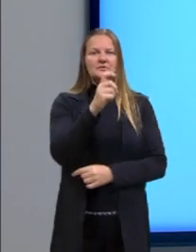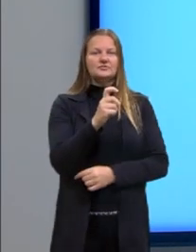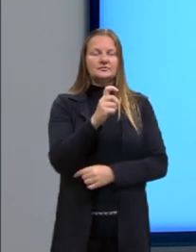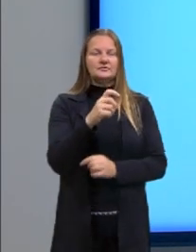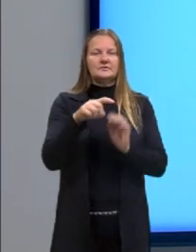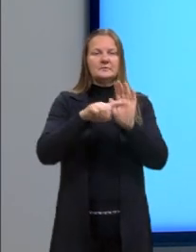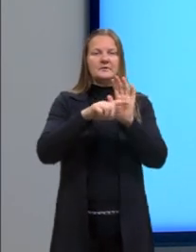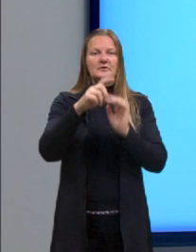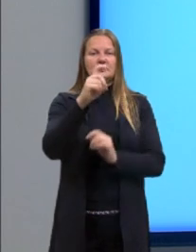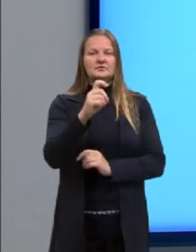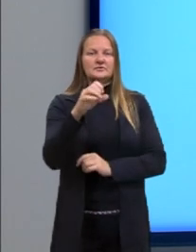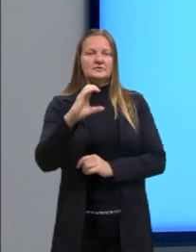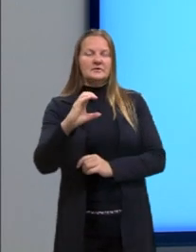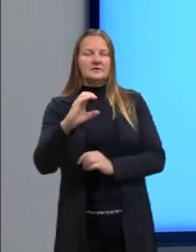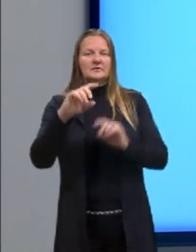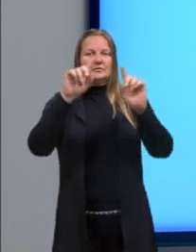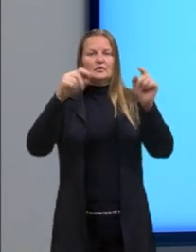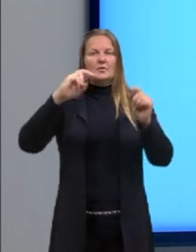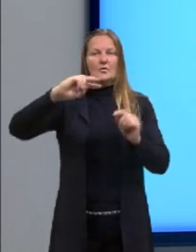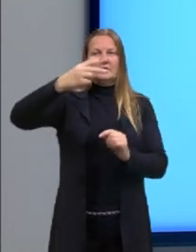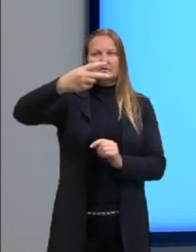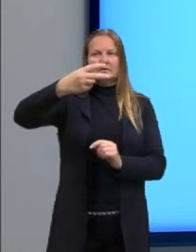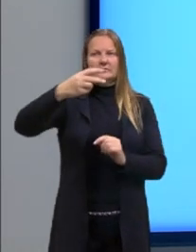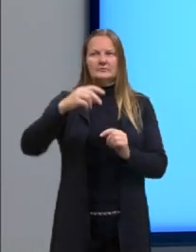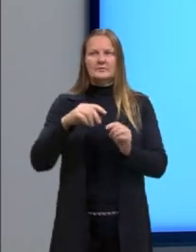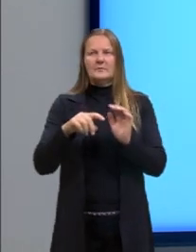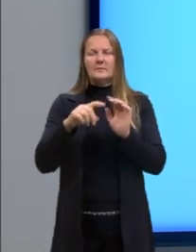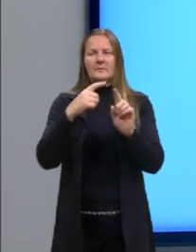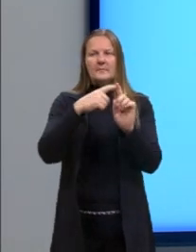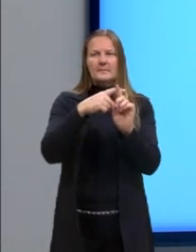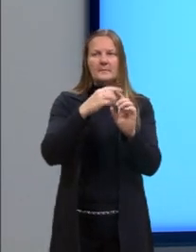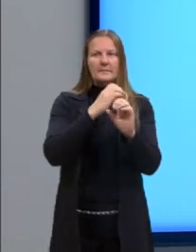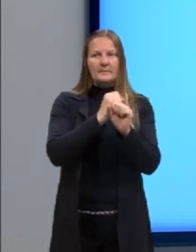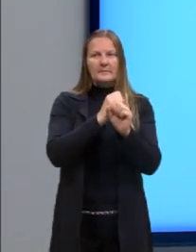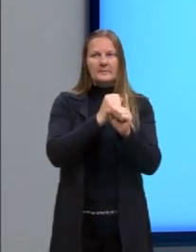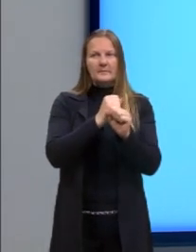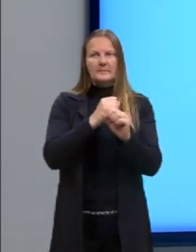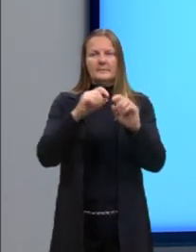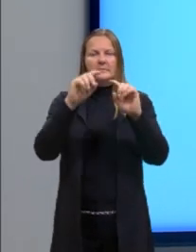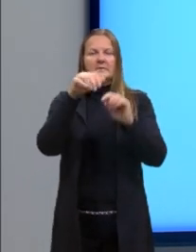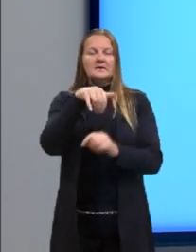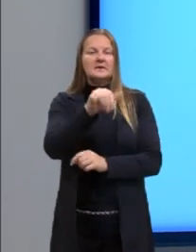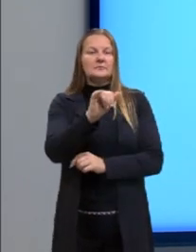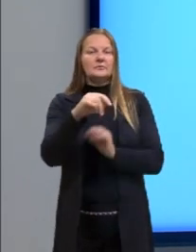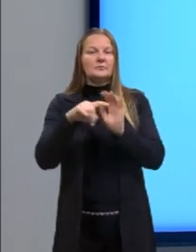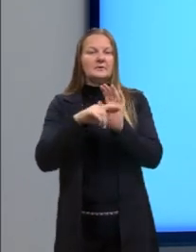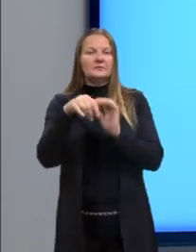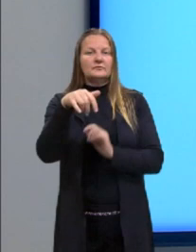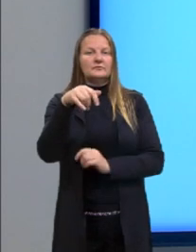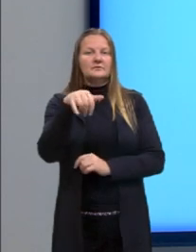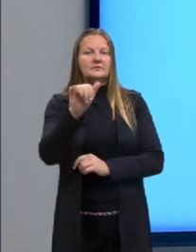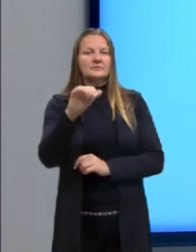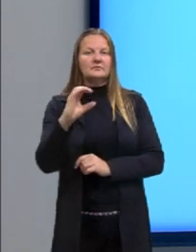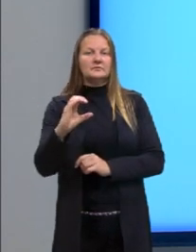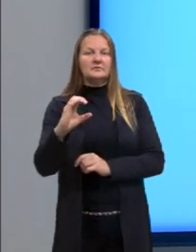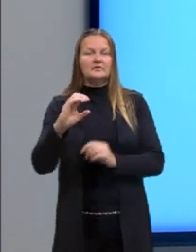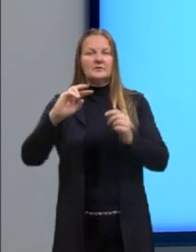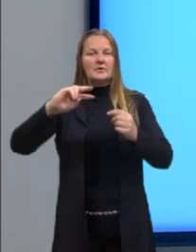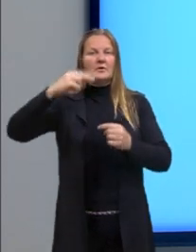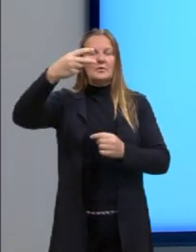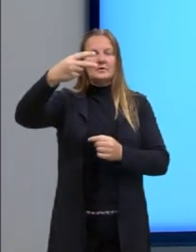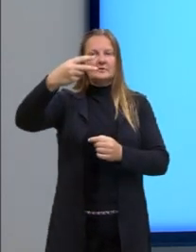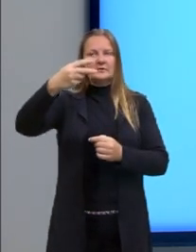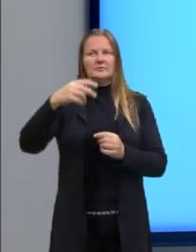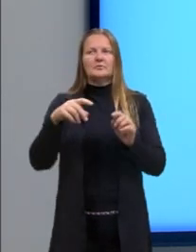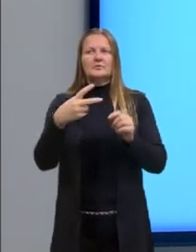o xc elevado ao quadrado, mais y menos o yc ao quadrado,